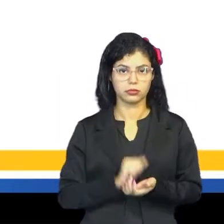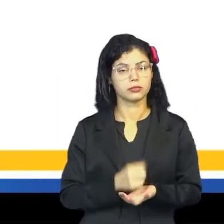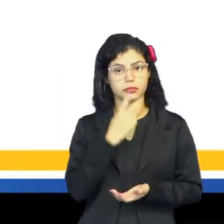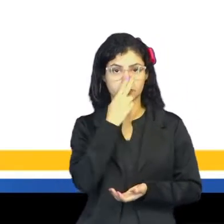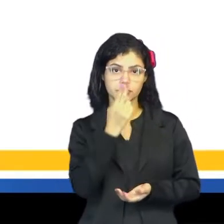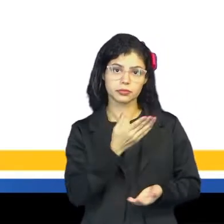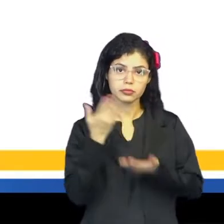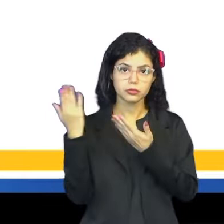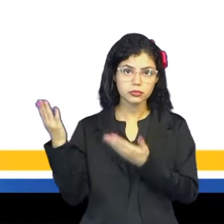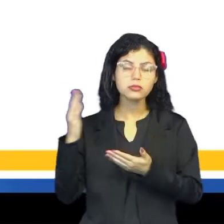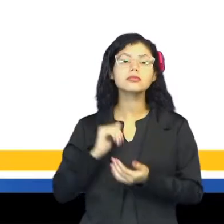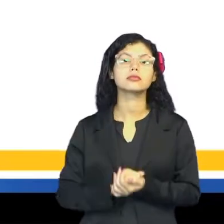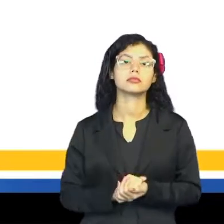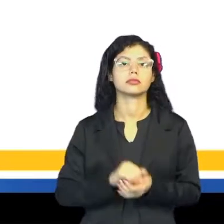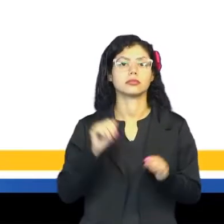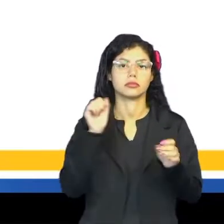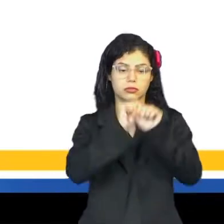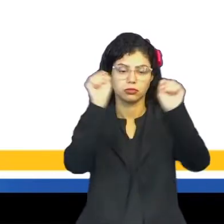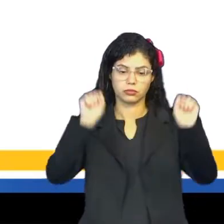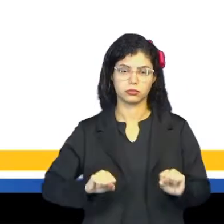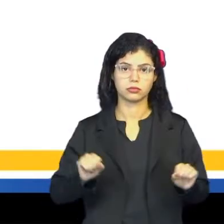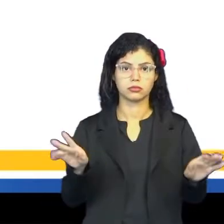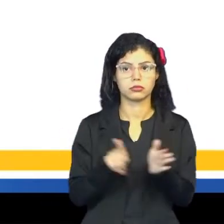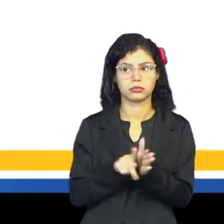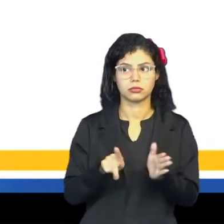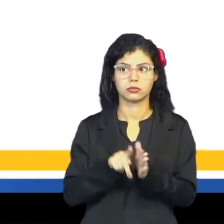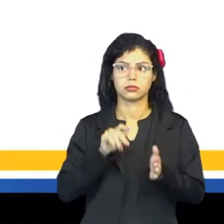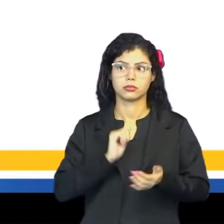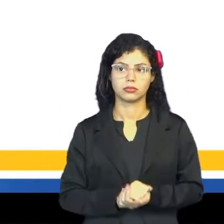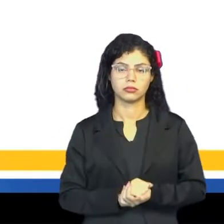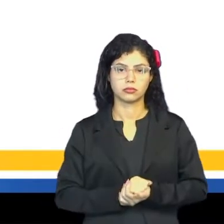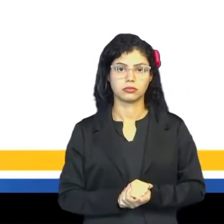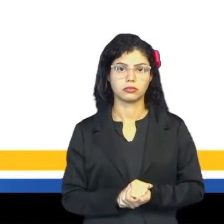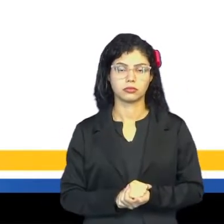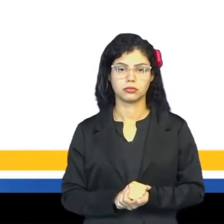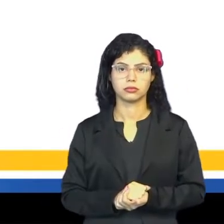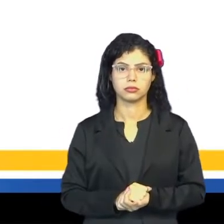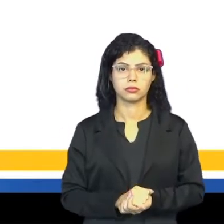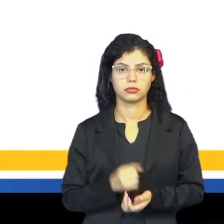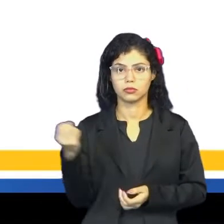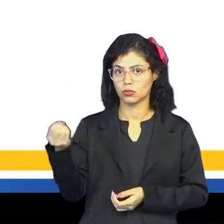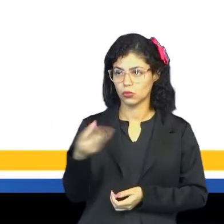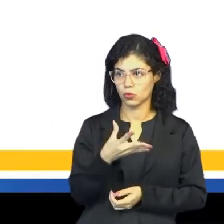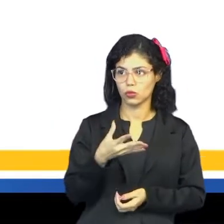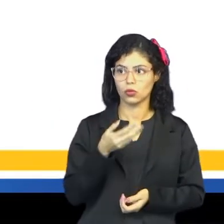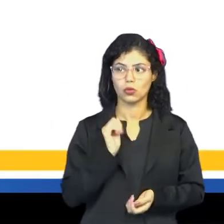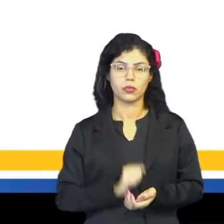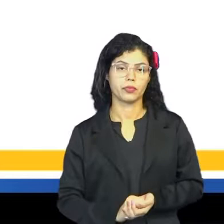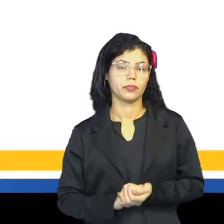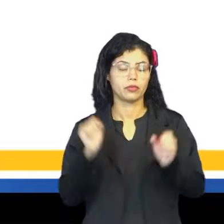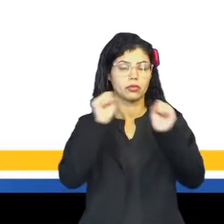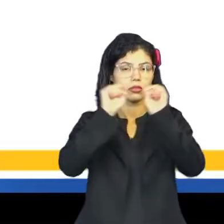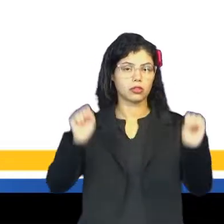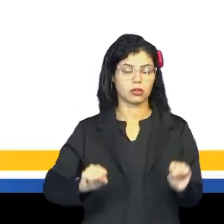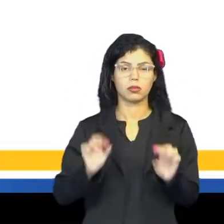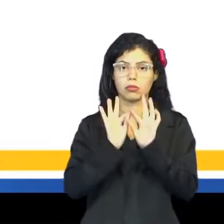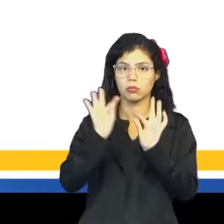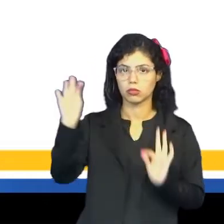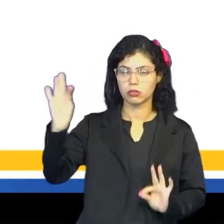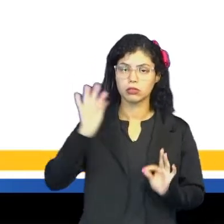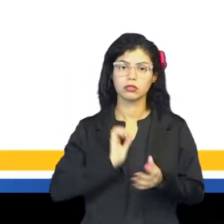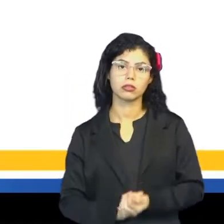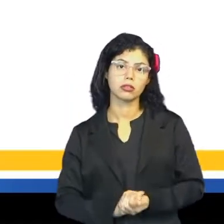aparecendo aí é sistema internacional, tudo bem? O novo sistema internacional de medidas